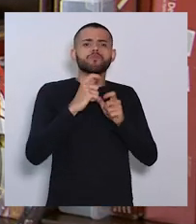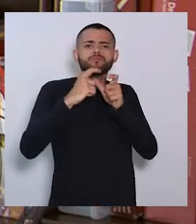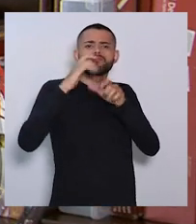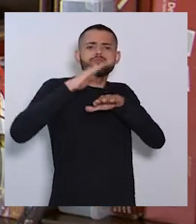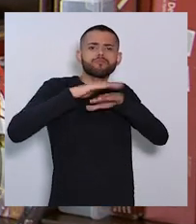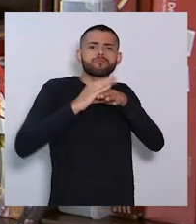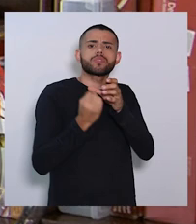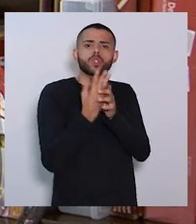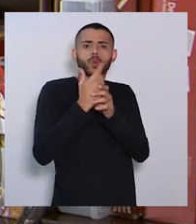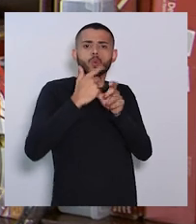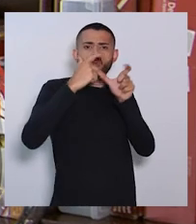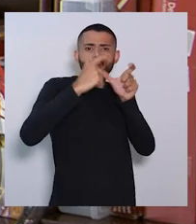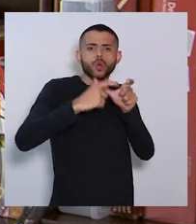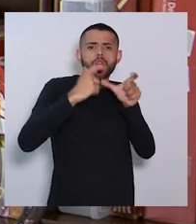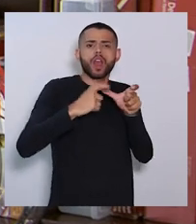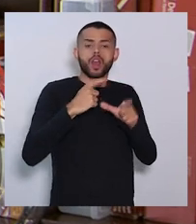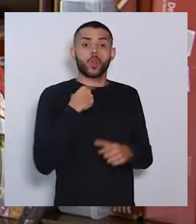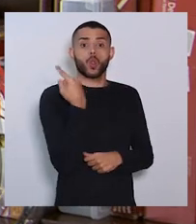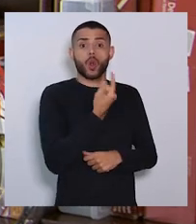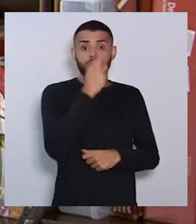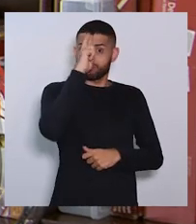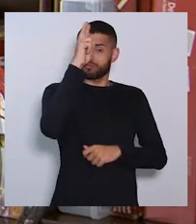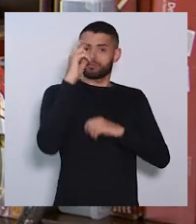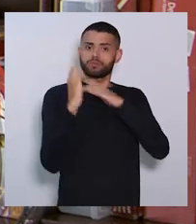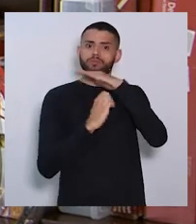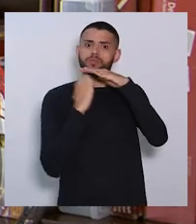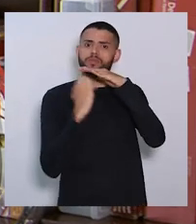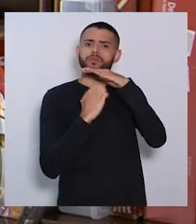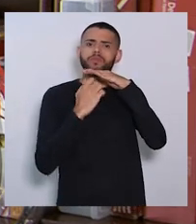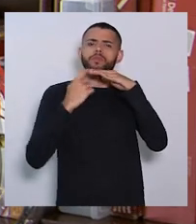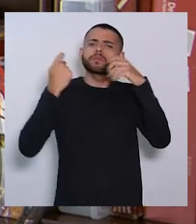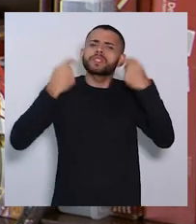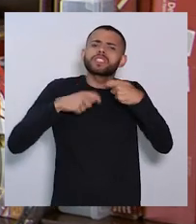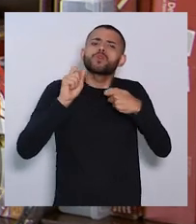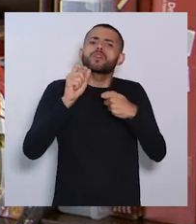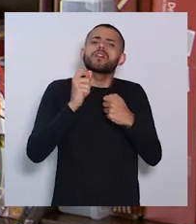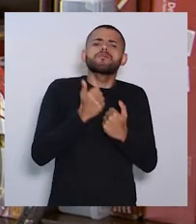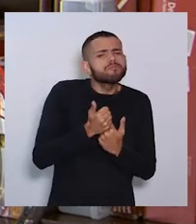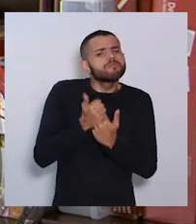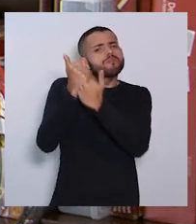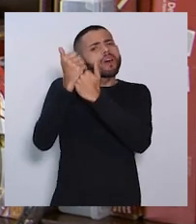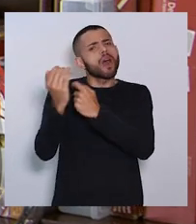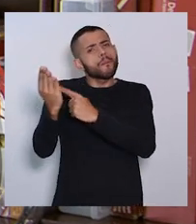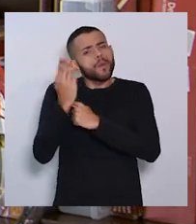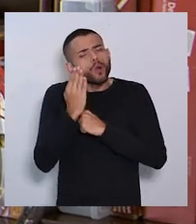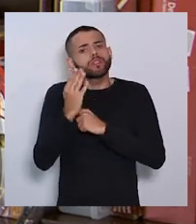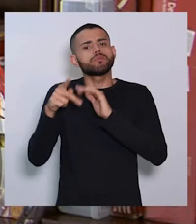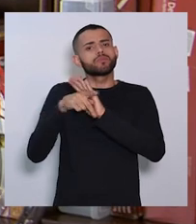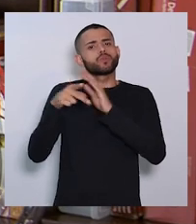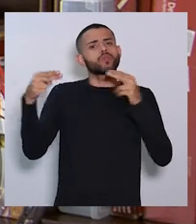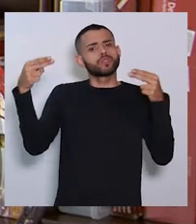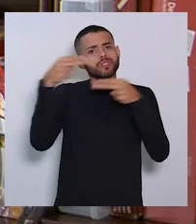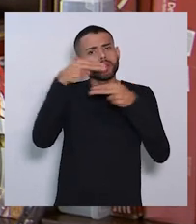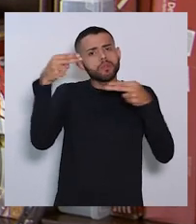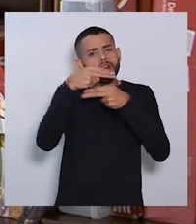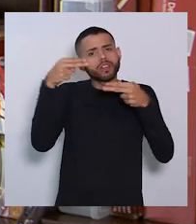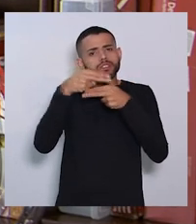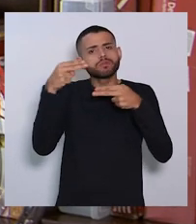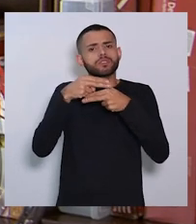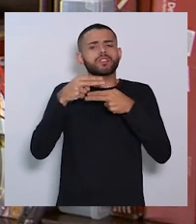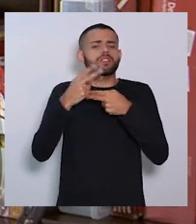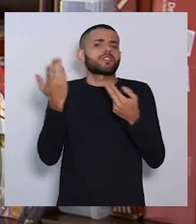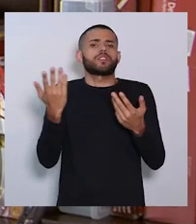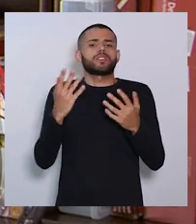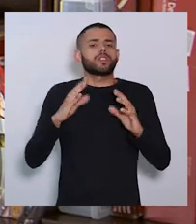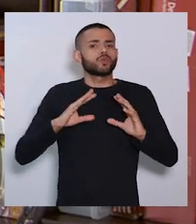espaço. Nós, como empreendedoras, precisando desse apoio do Sebrae em relação à